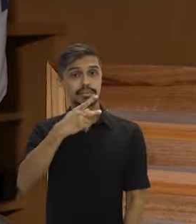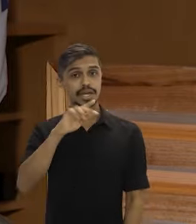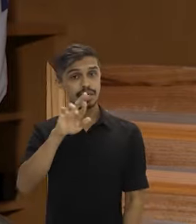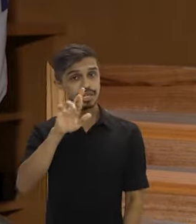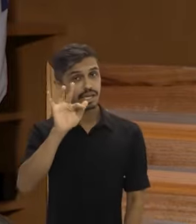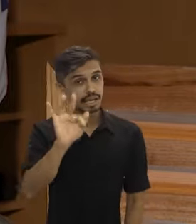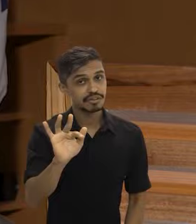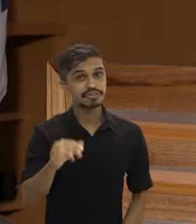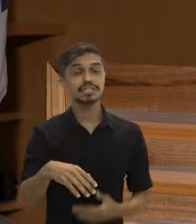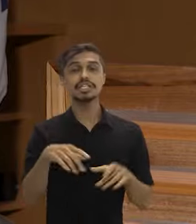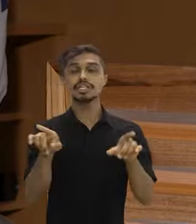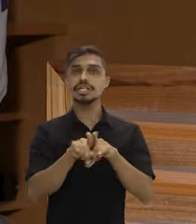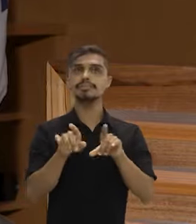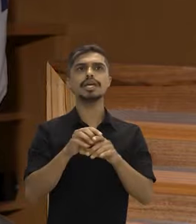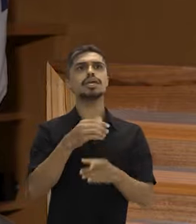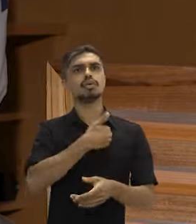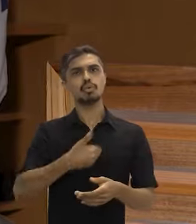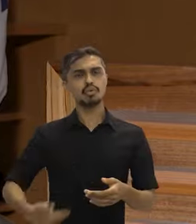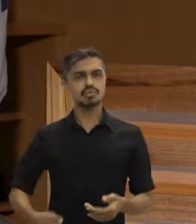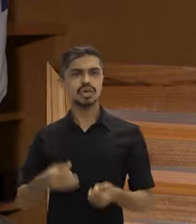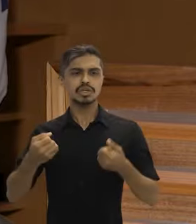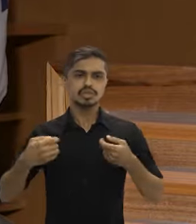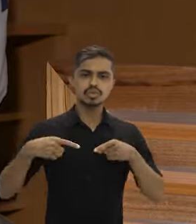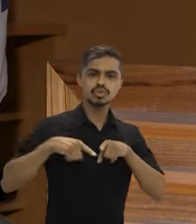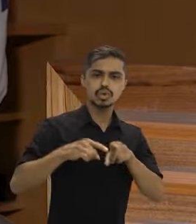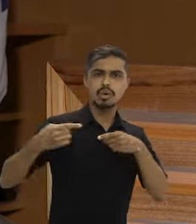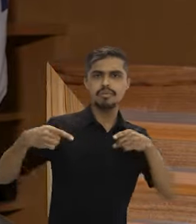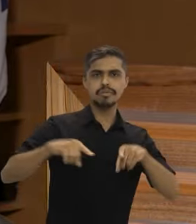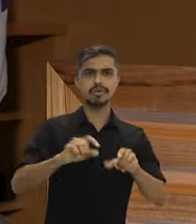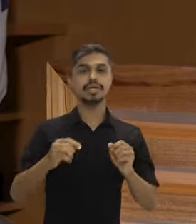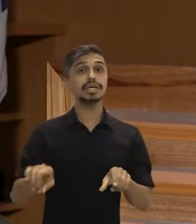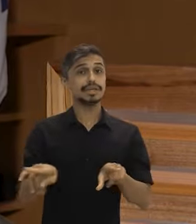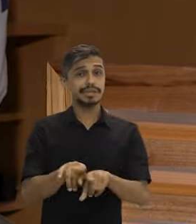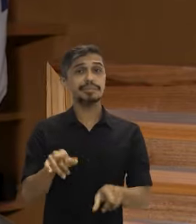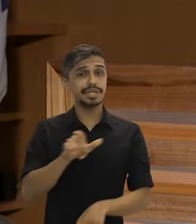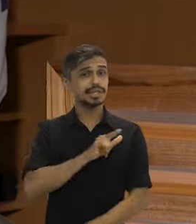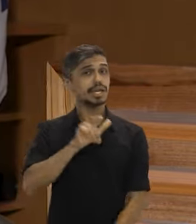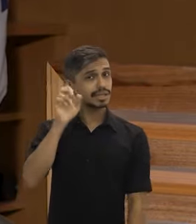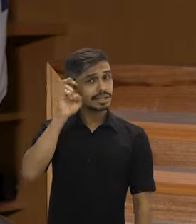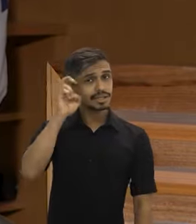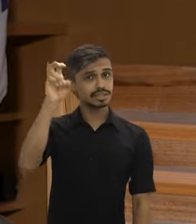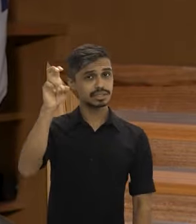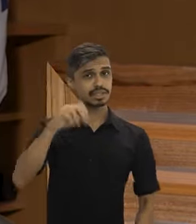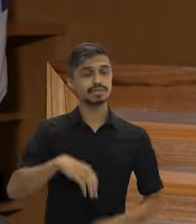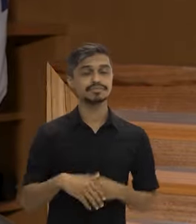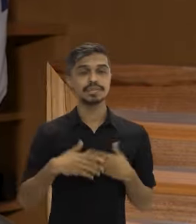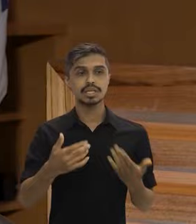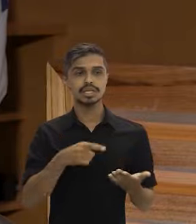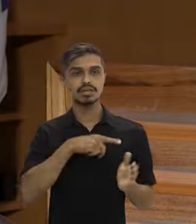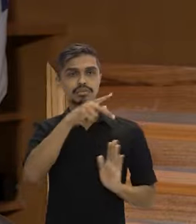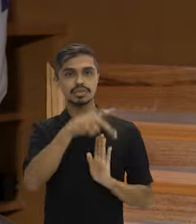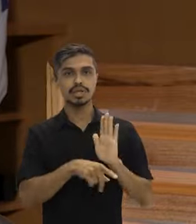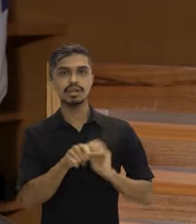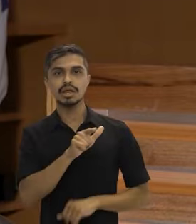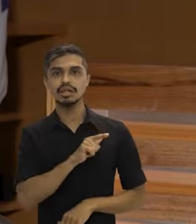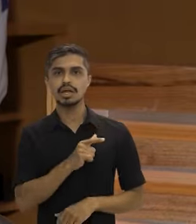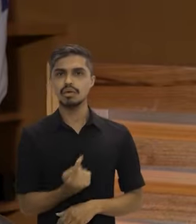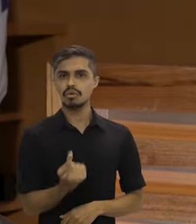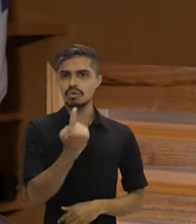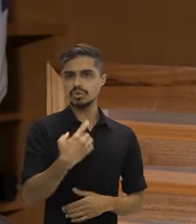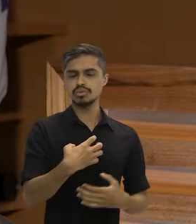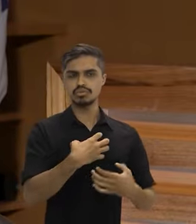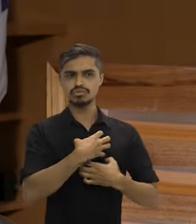os órgãos de fiscalização dos Estados possam atuar de forma conjunta, inclusive com inteligência. Esse projeto tem um dos